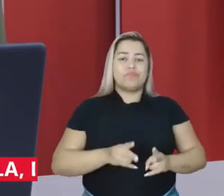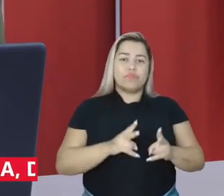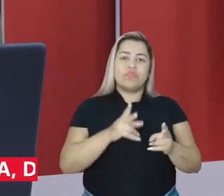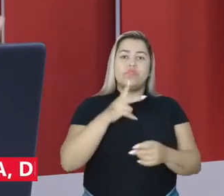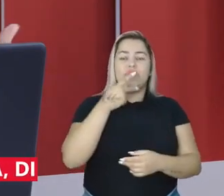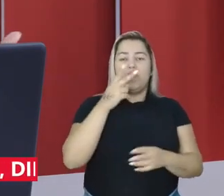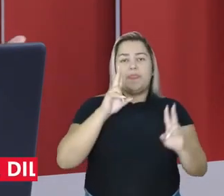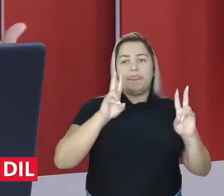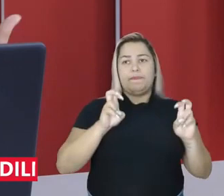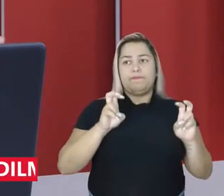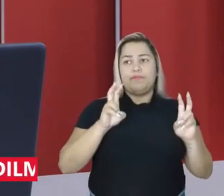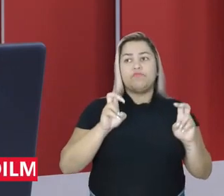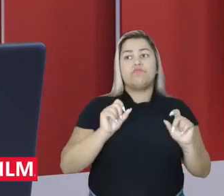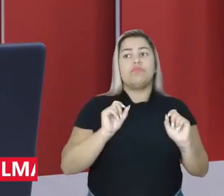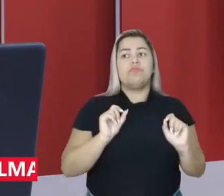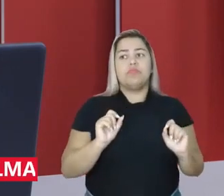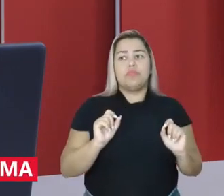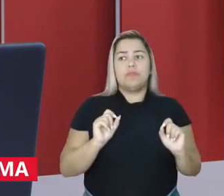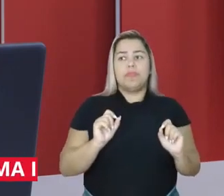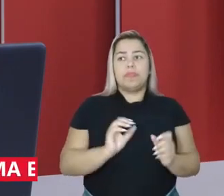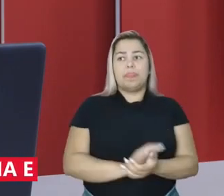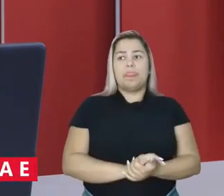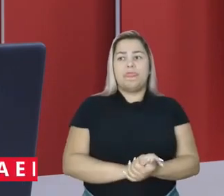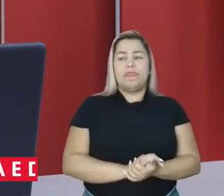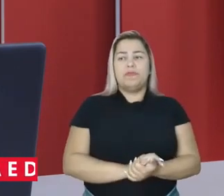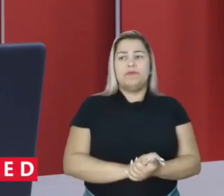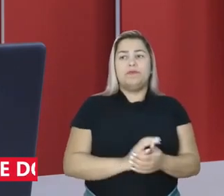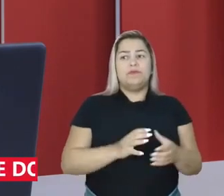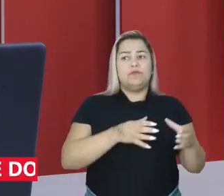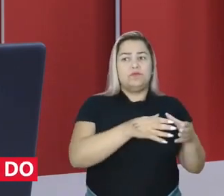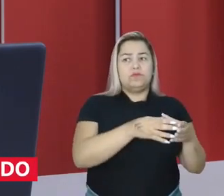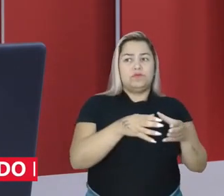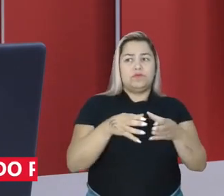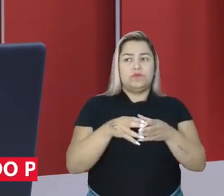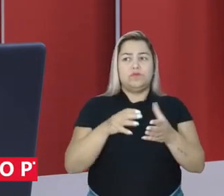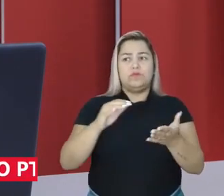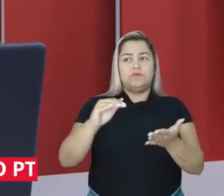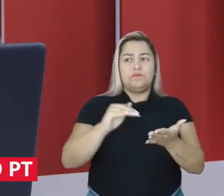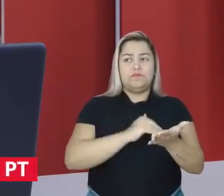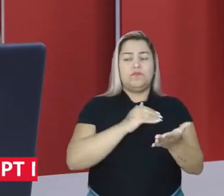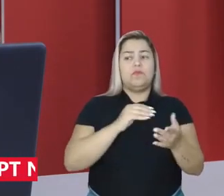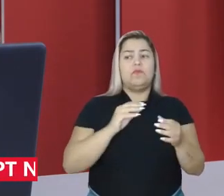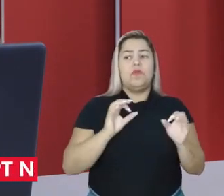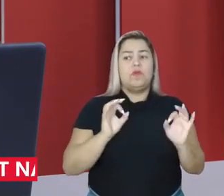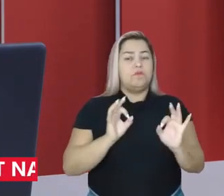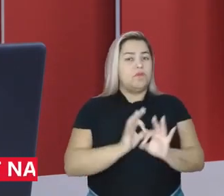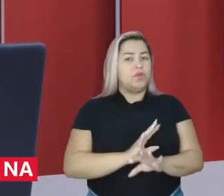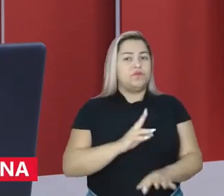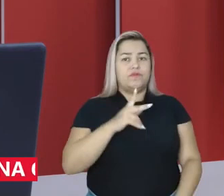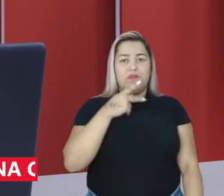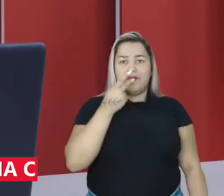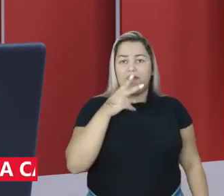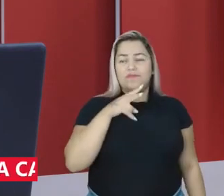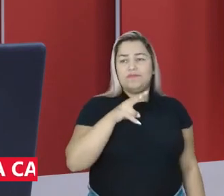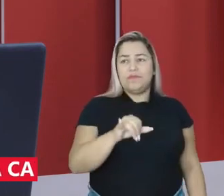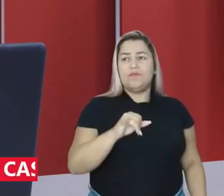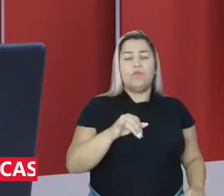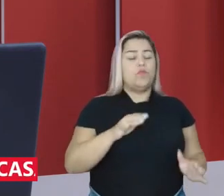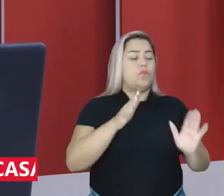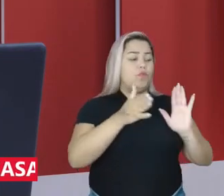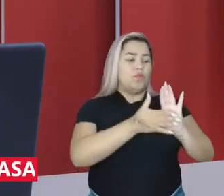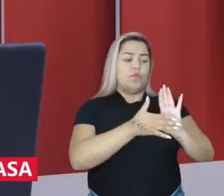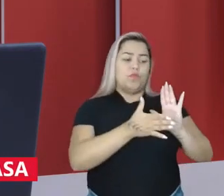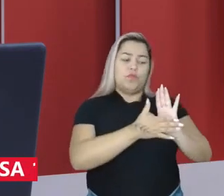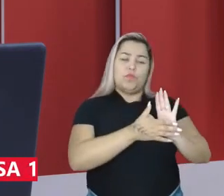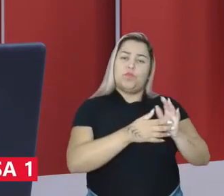desses assuntos, gente, inclusive, esse grupo que o secretário-executivo acabou de falar vai formular propostas para